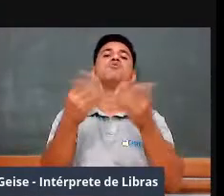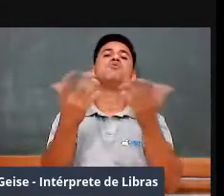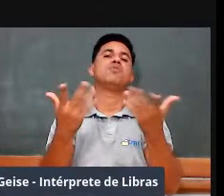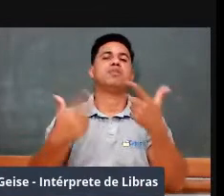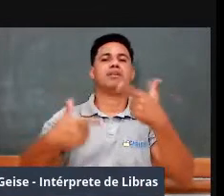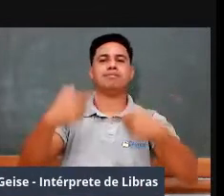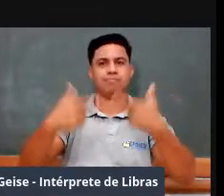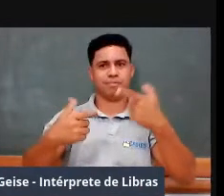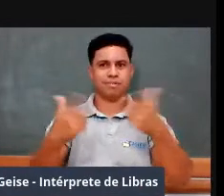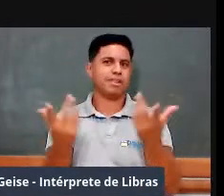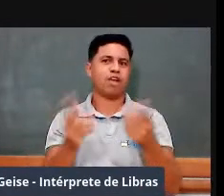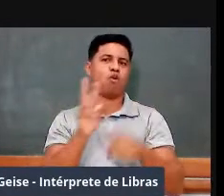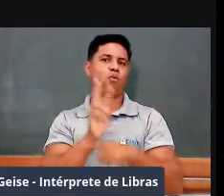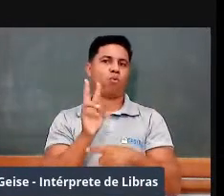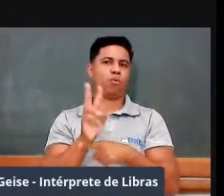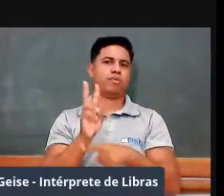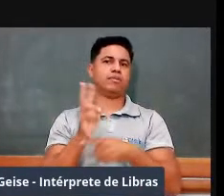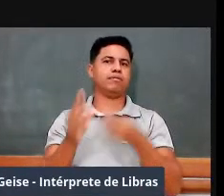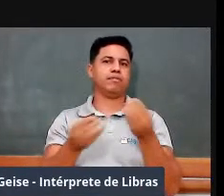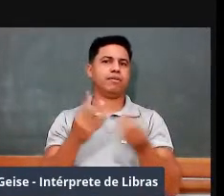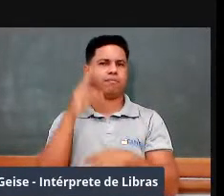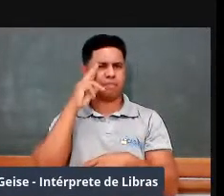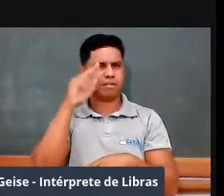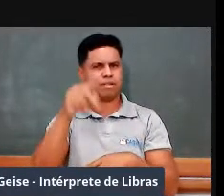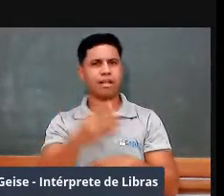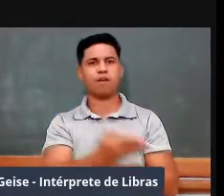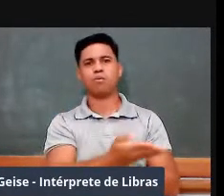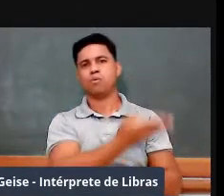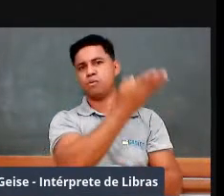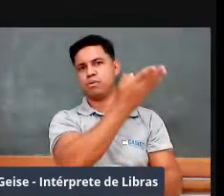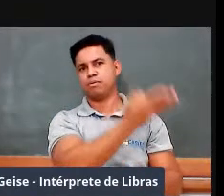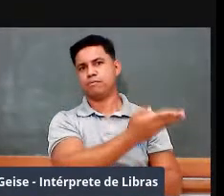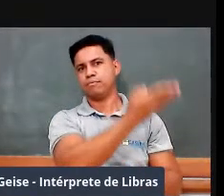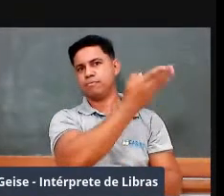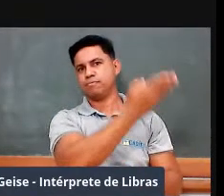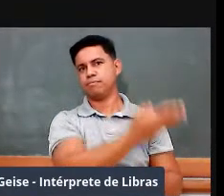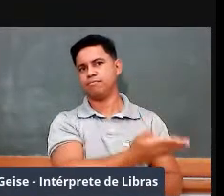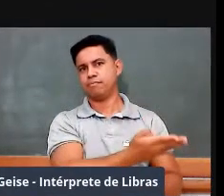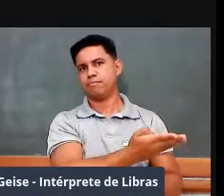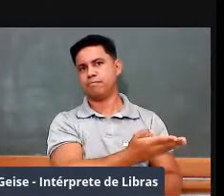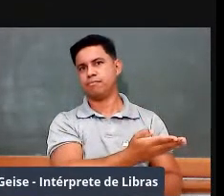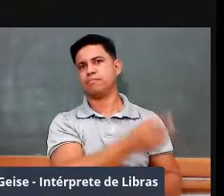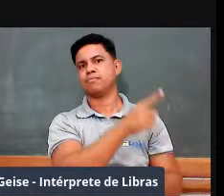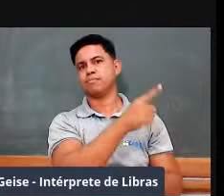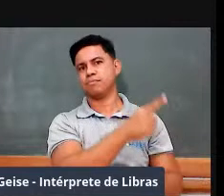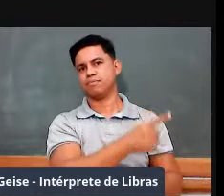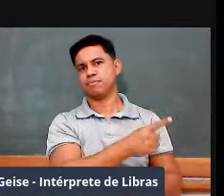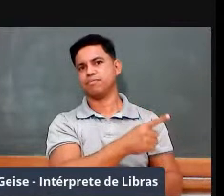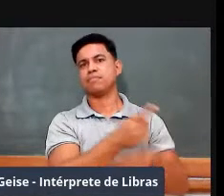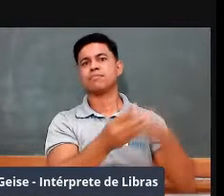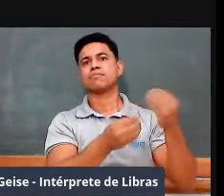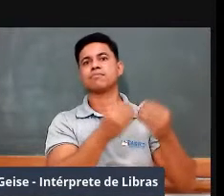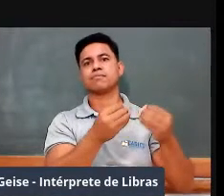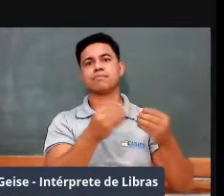E veja lá o que acontece. Ao invés de se elevarem as muralhas, como antigamente,